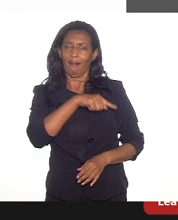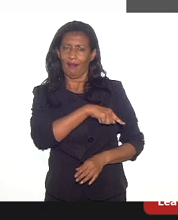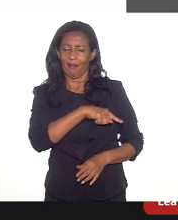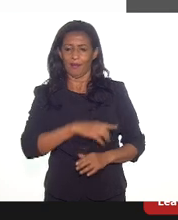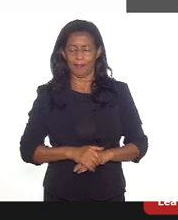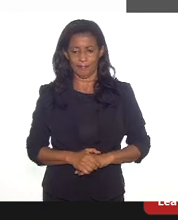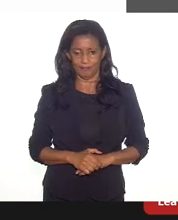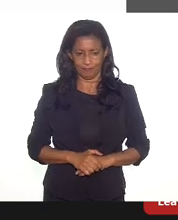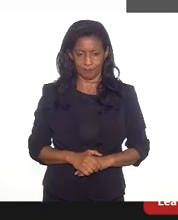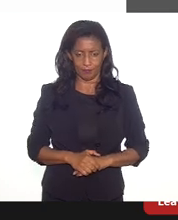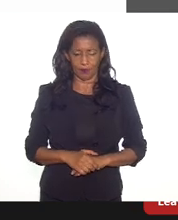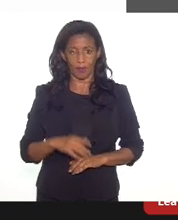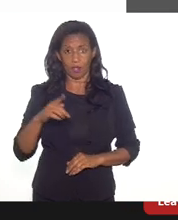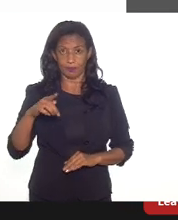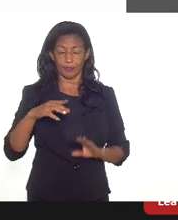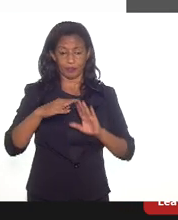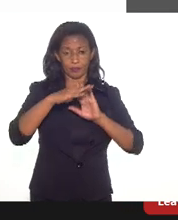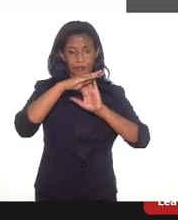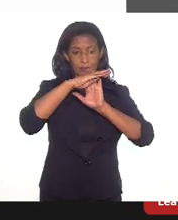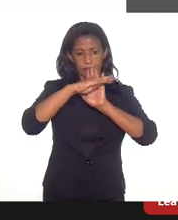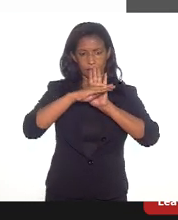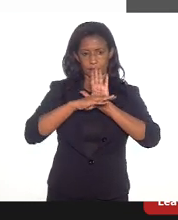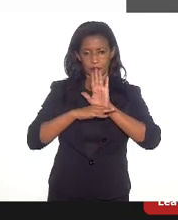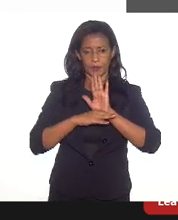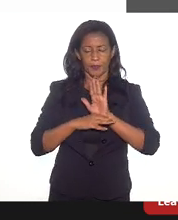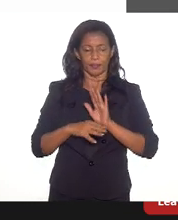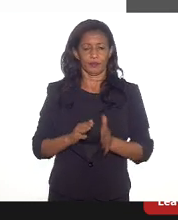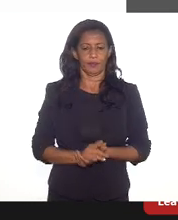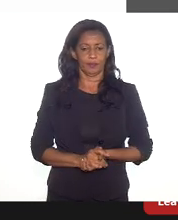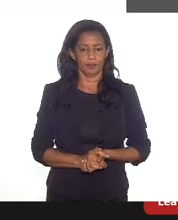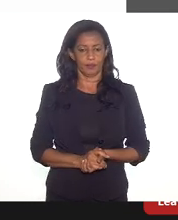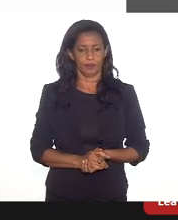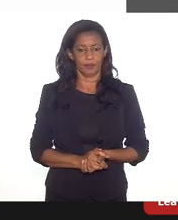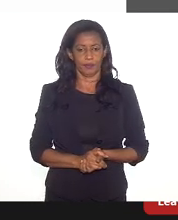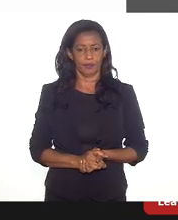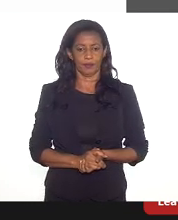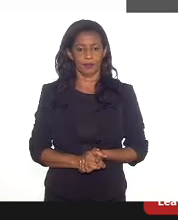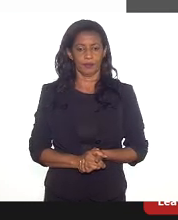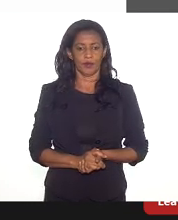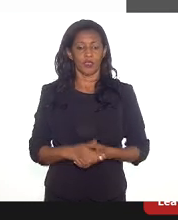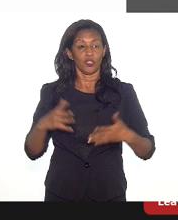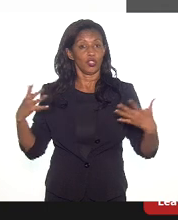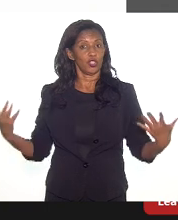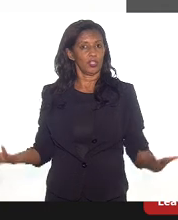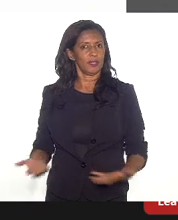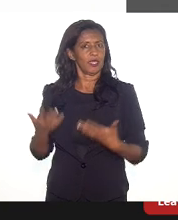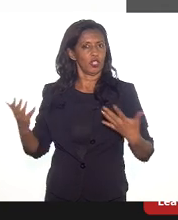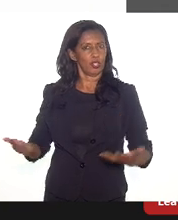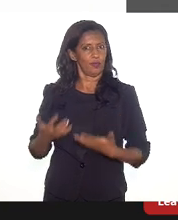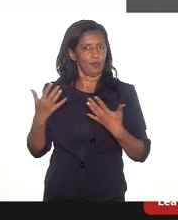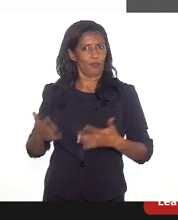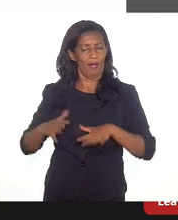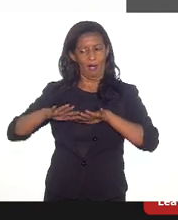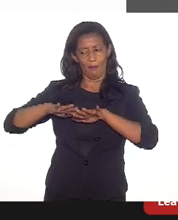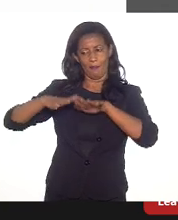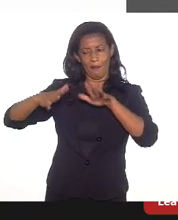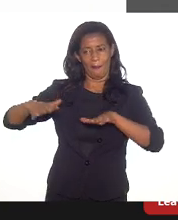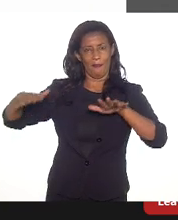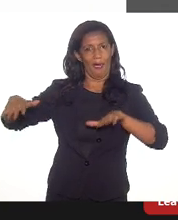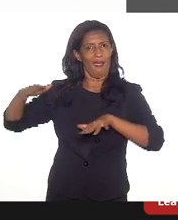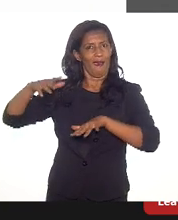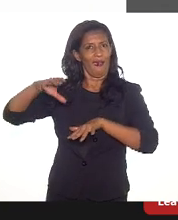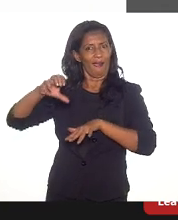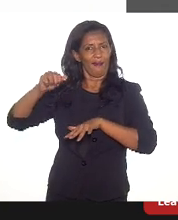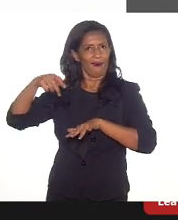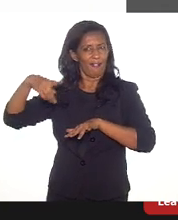O programa de revitalização e incentivo à produção dos campos marítimos está sendo feito, ou